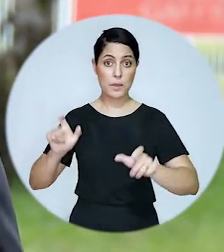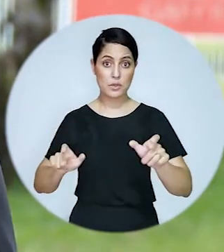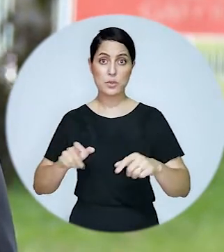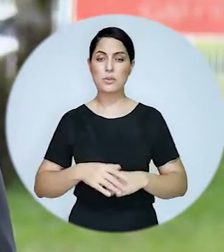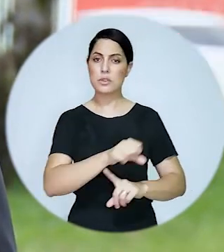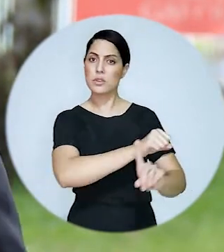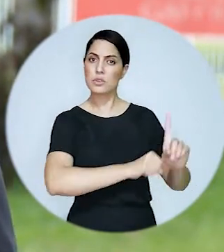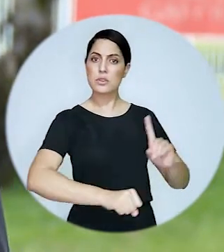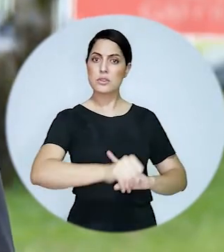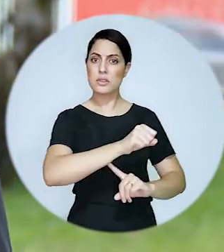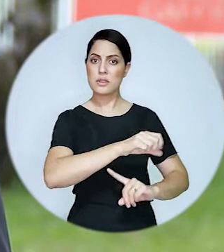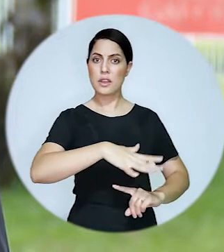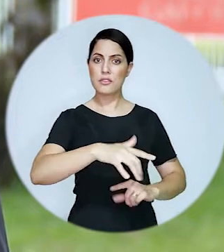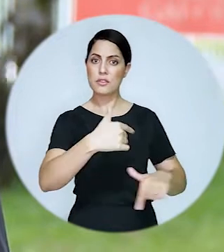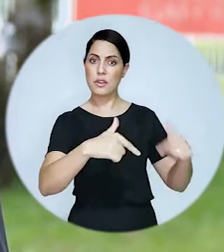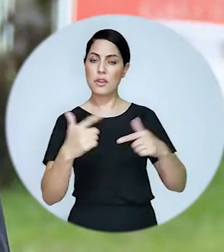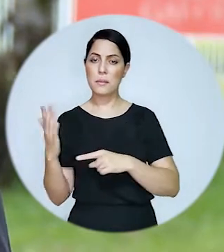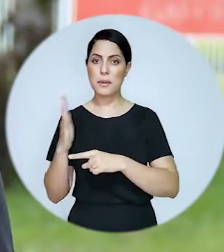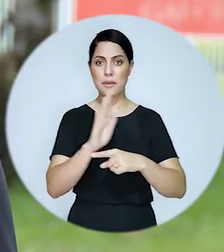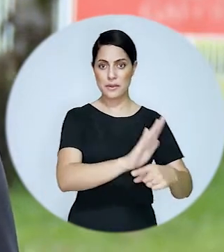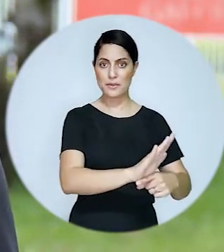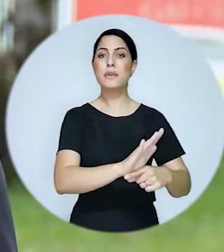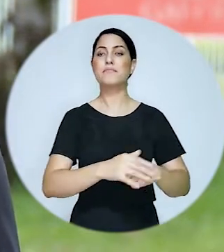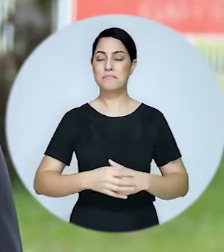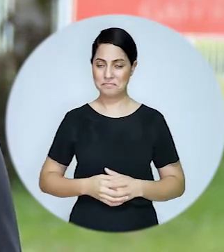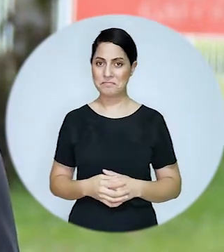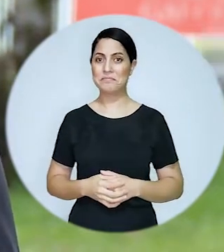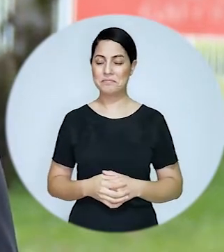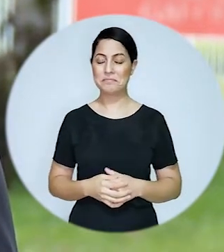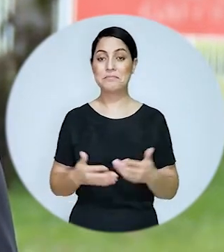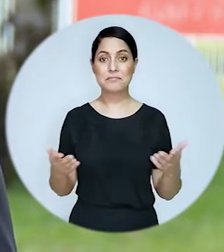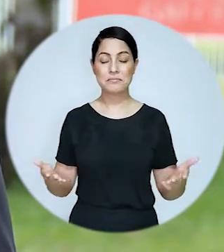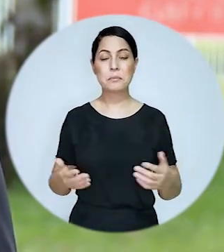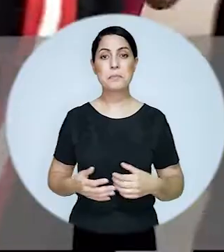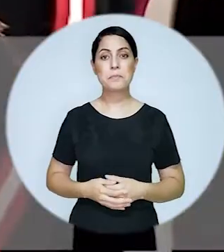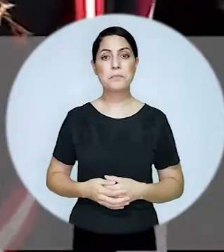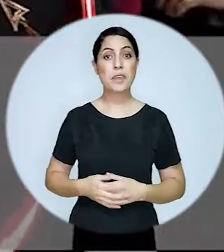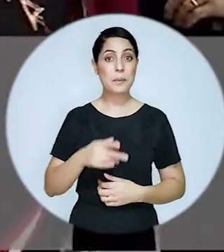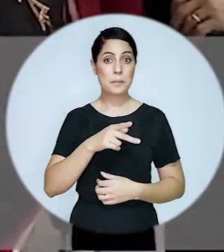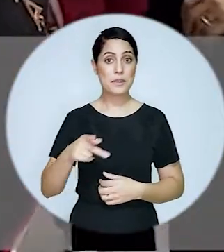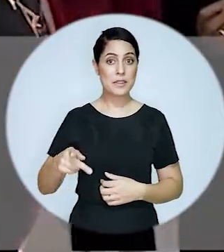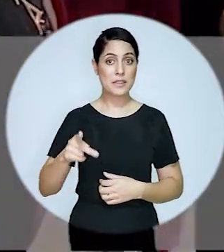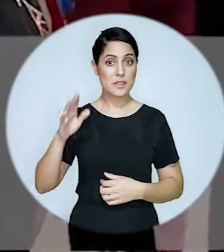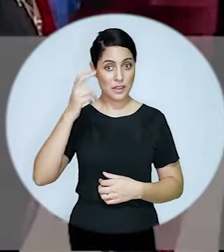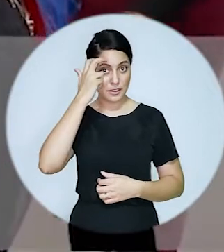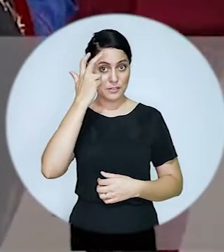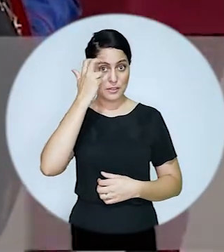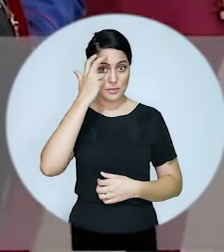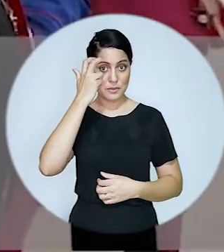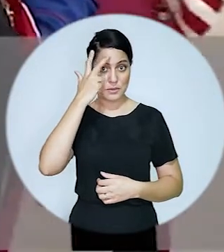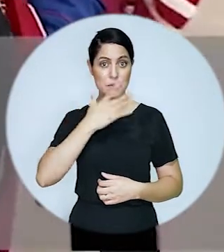de suas funções ou pelos serviços prestados à sociedade e à Justiça do Trabalho. Santa Cruz recebeu a